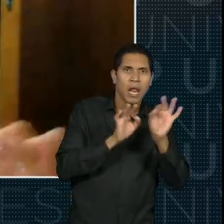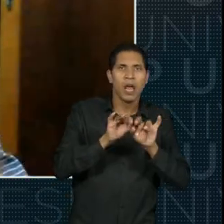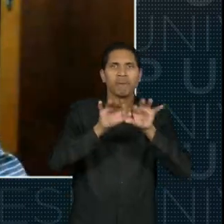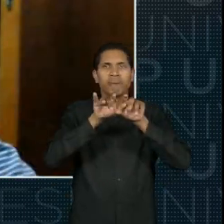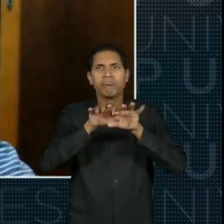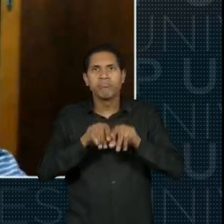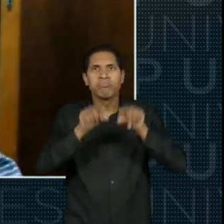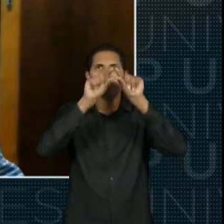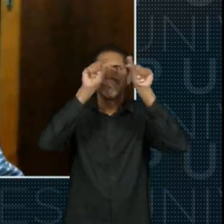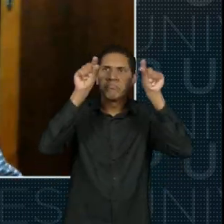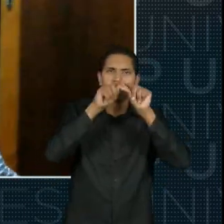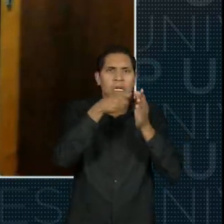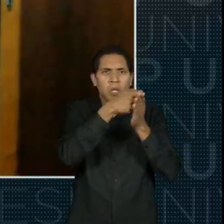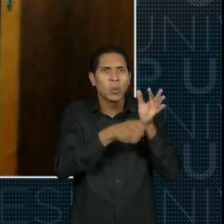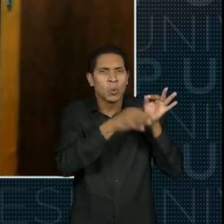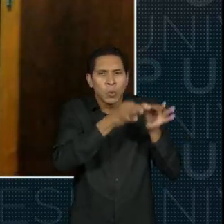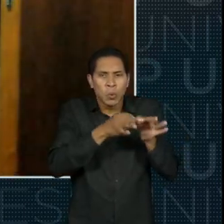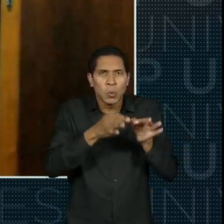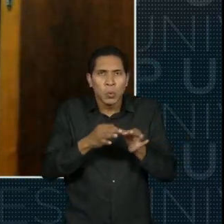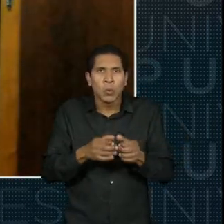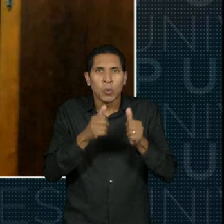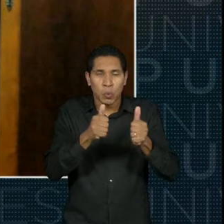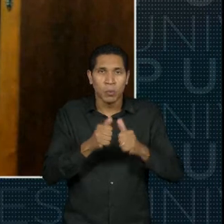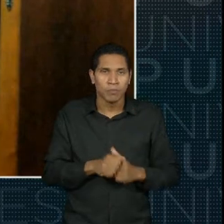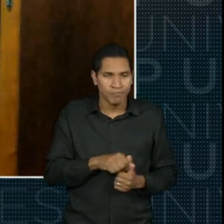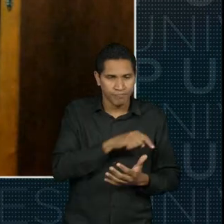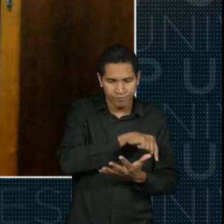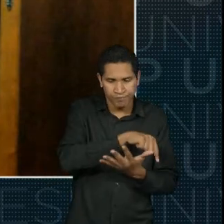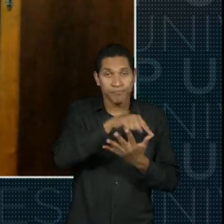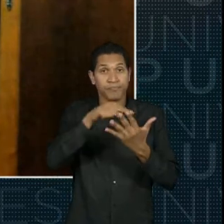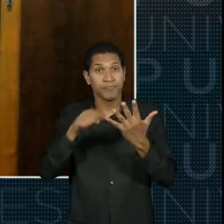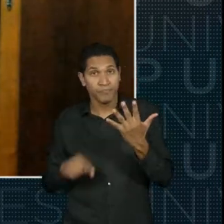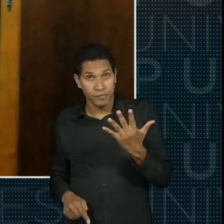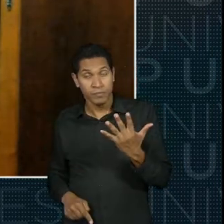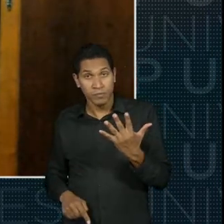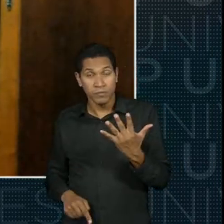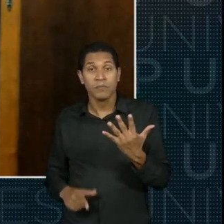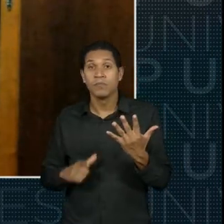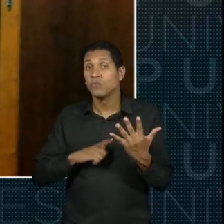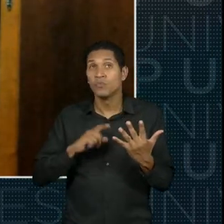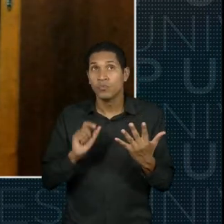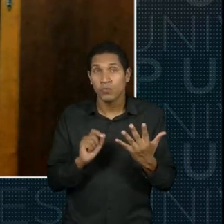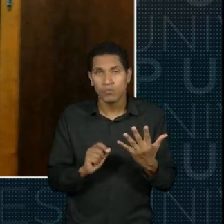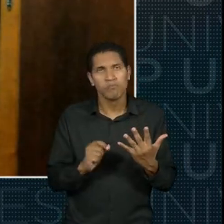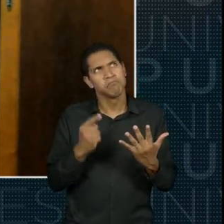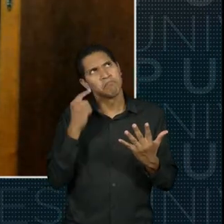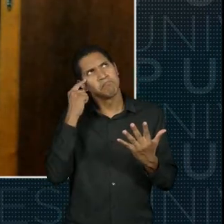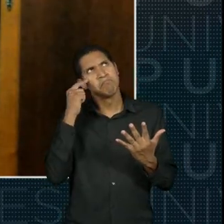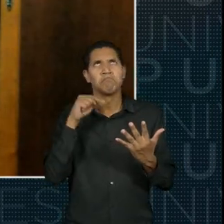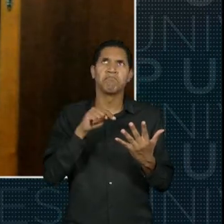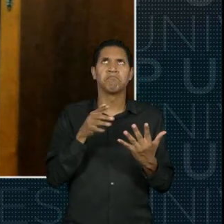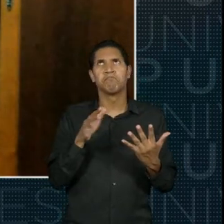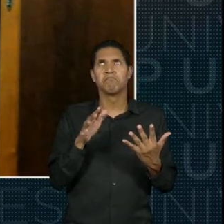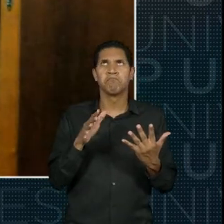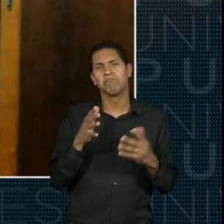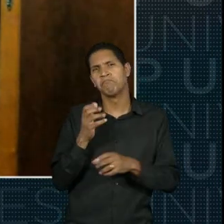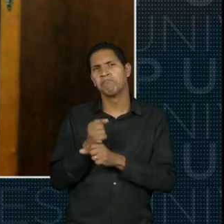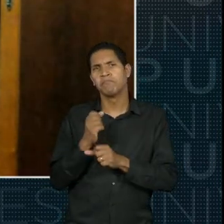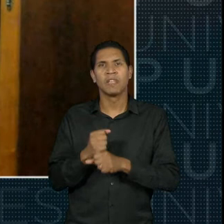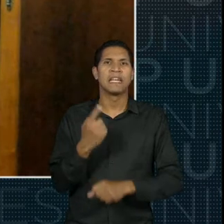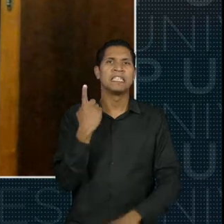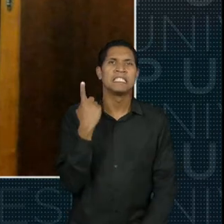faz o relatório, tudo certinho, e esses cinco certificados, eles dão para o aluno uma carga de